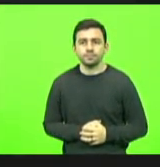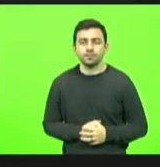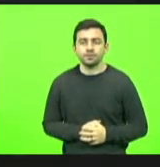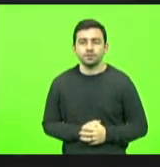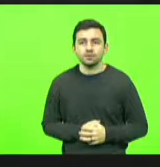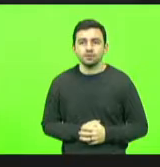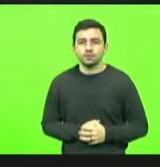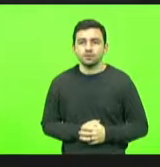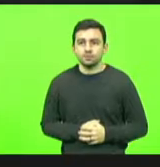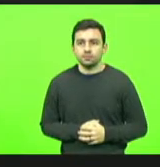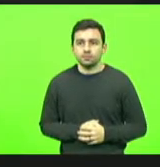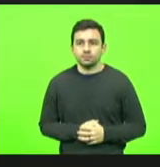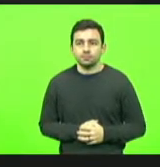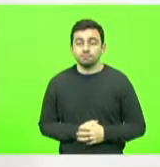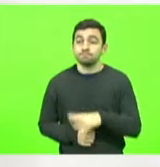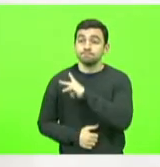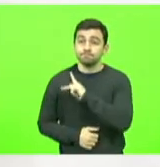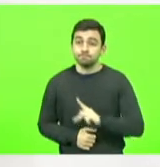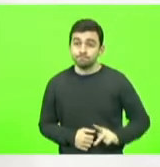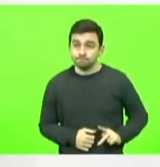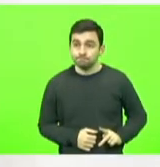Senhor presidente,